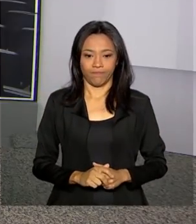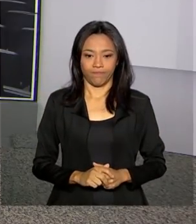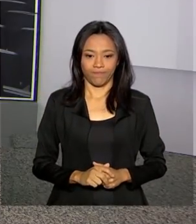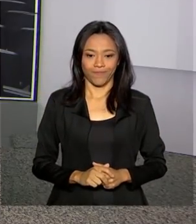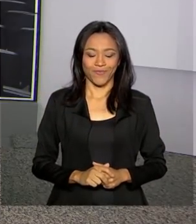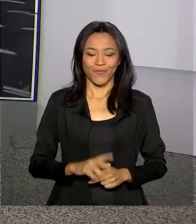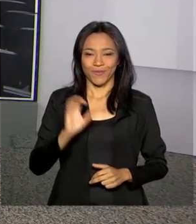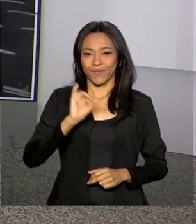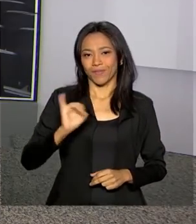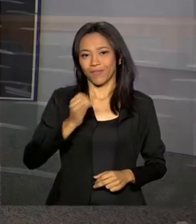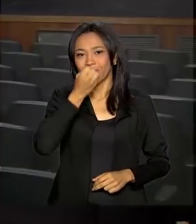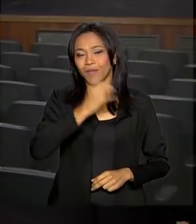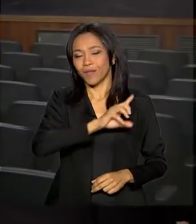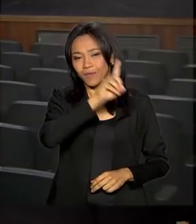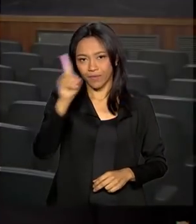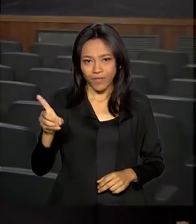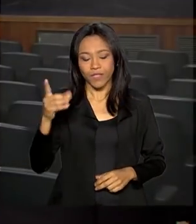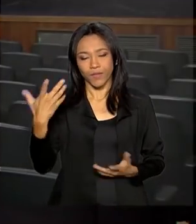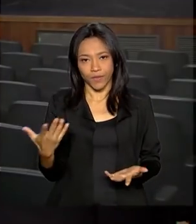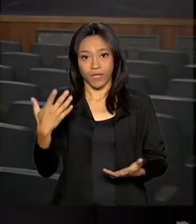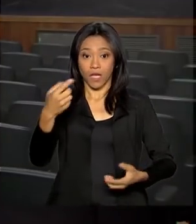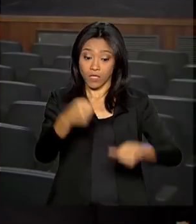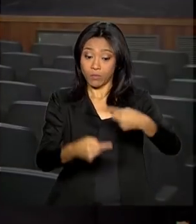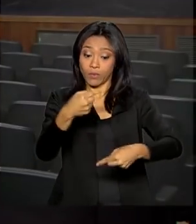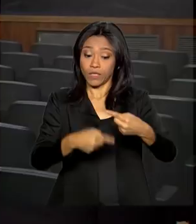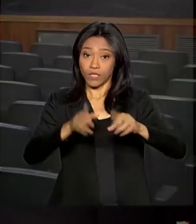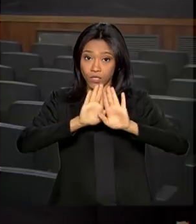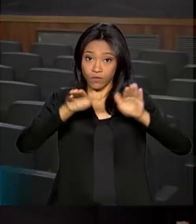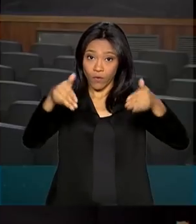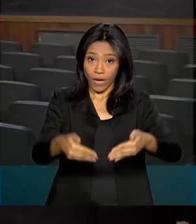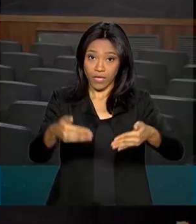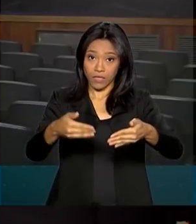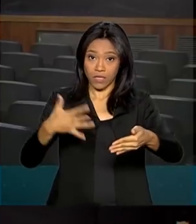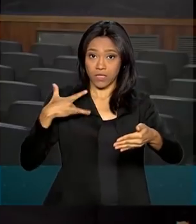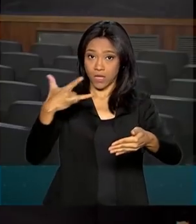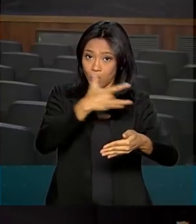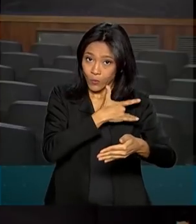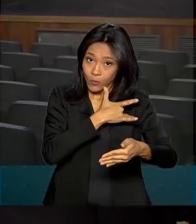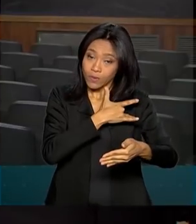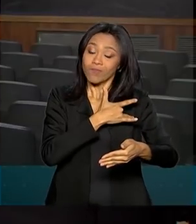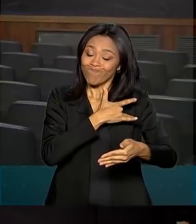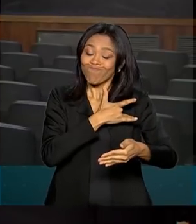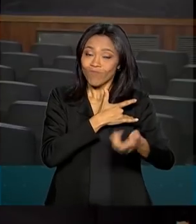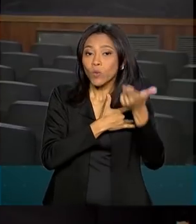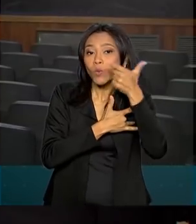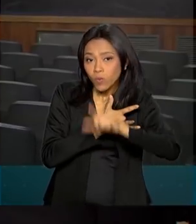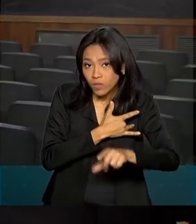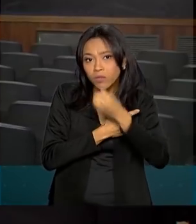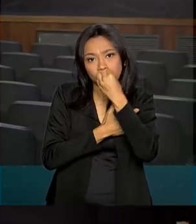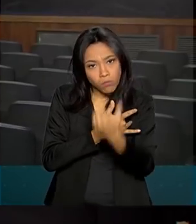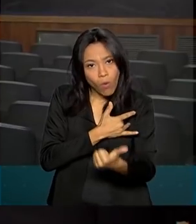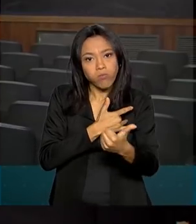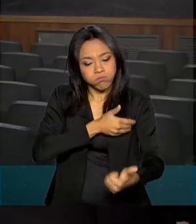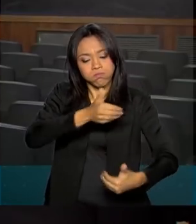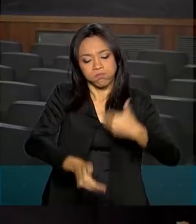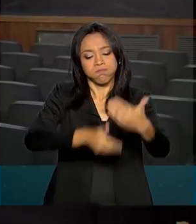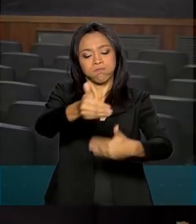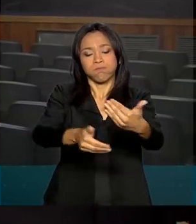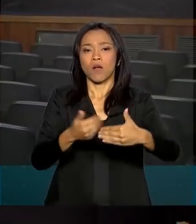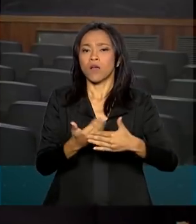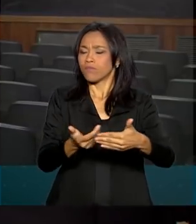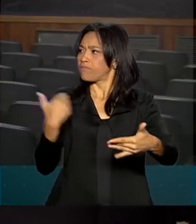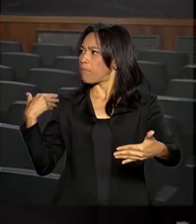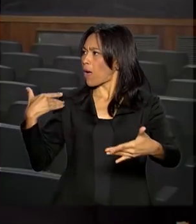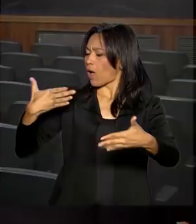Oi, Carla, bom dia para você. Olha, as políticas na área de saúde aqui no país estão conseguindo bons resultados. Nos últimos 12